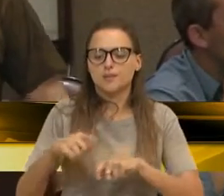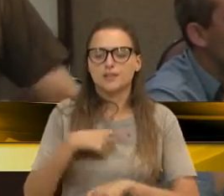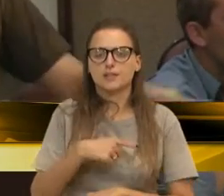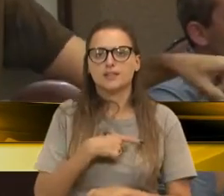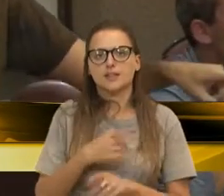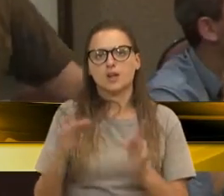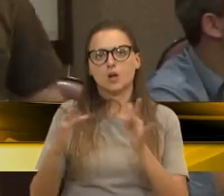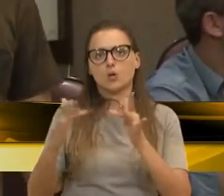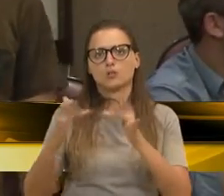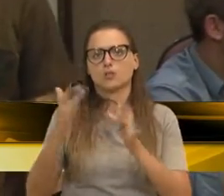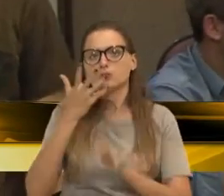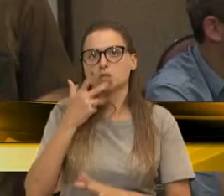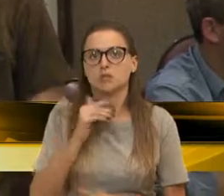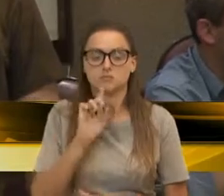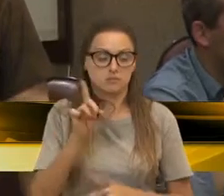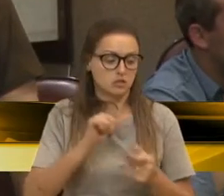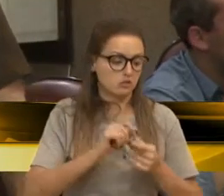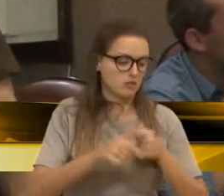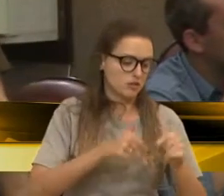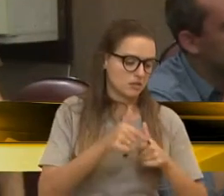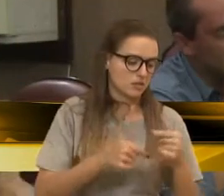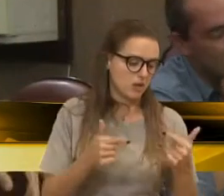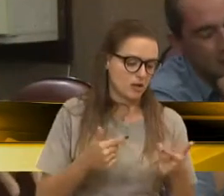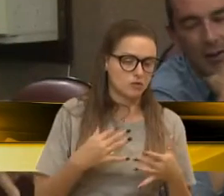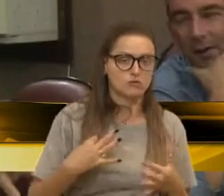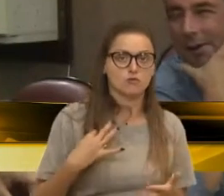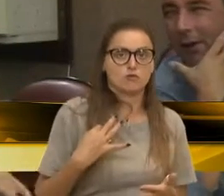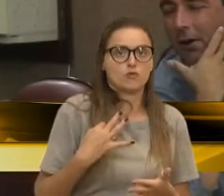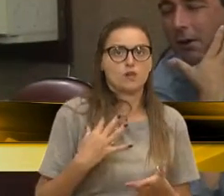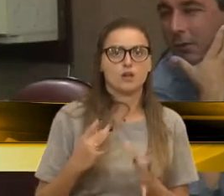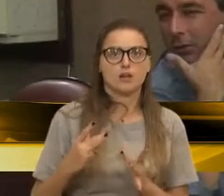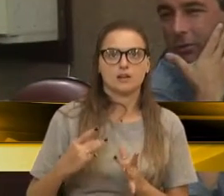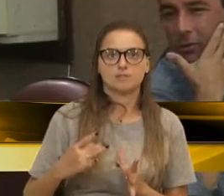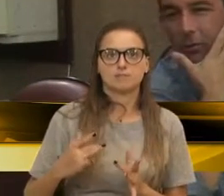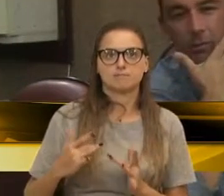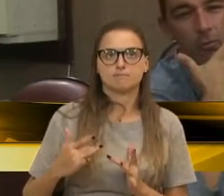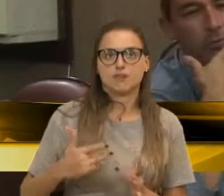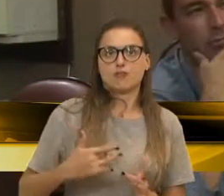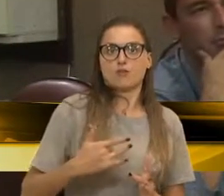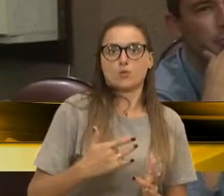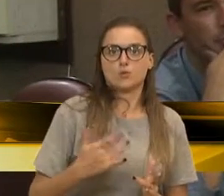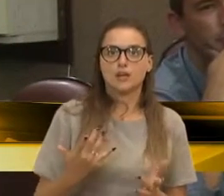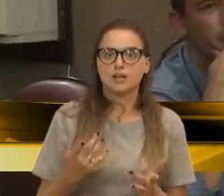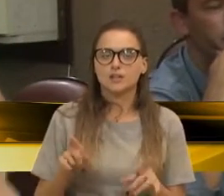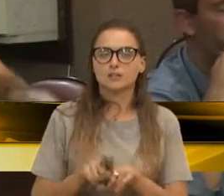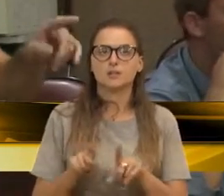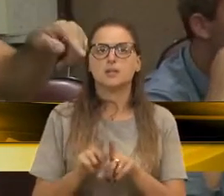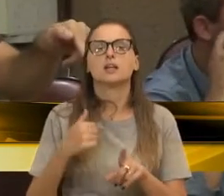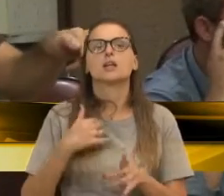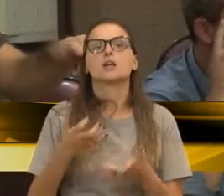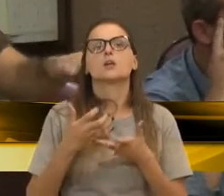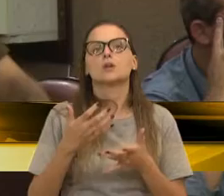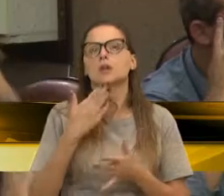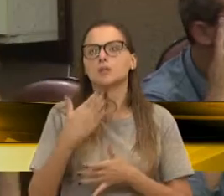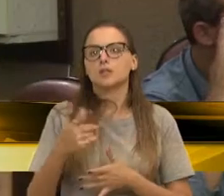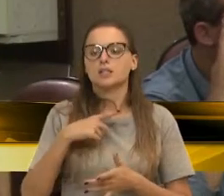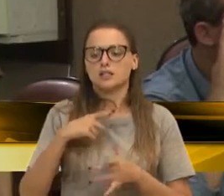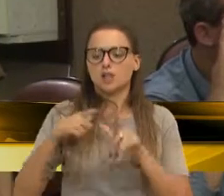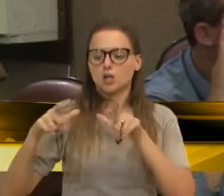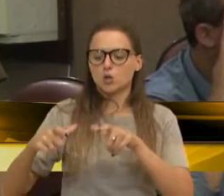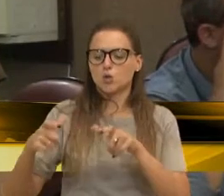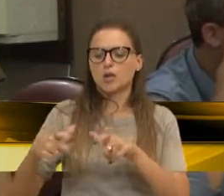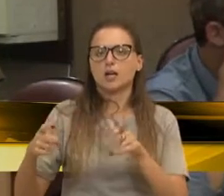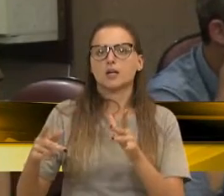crianças, e não faz mais serviço voluntário? Outra questão que também eu quero saber nesse pedido de informações, ela tem um consultório particular.